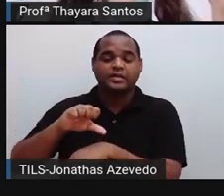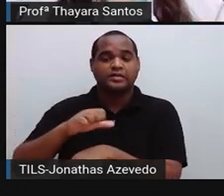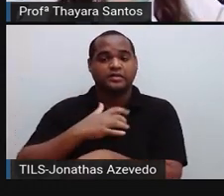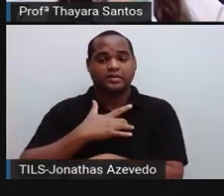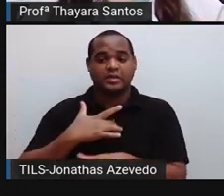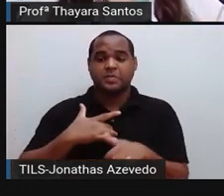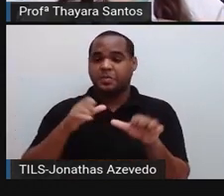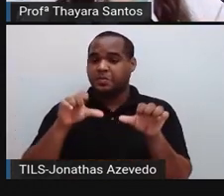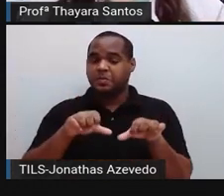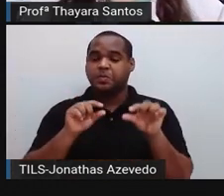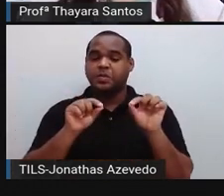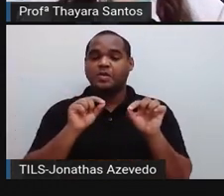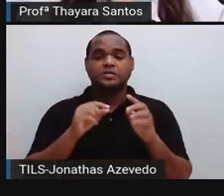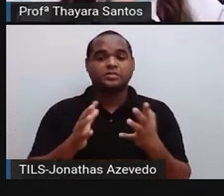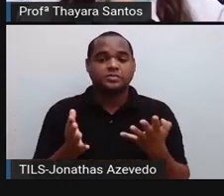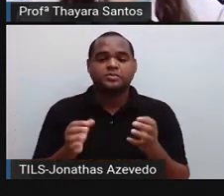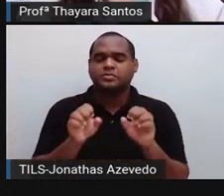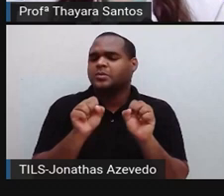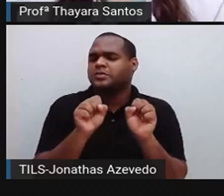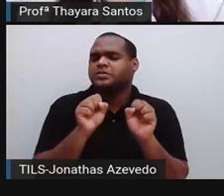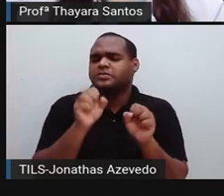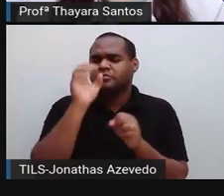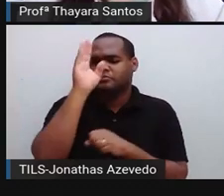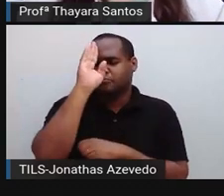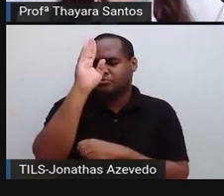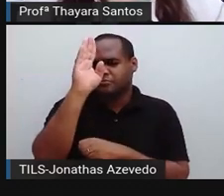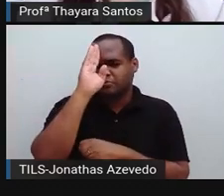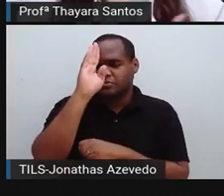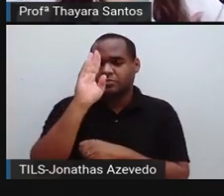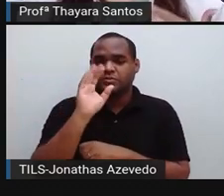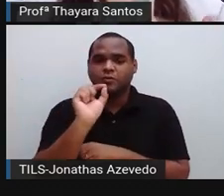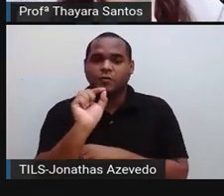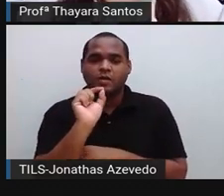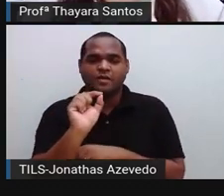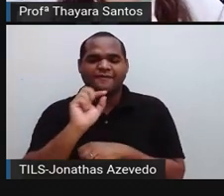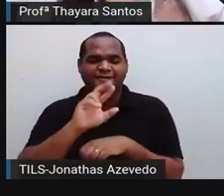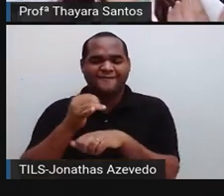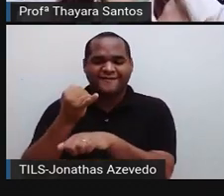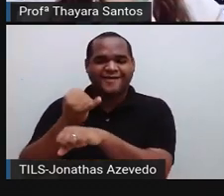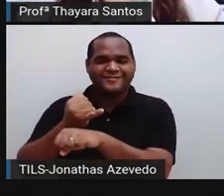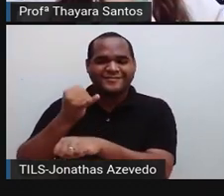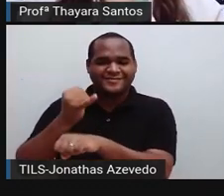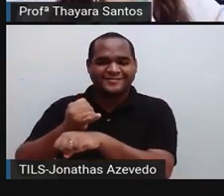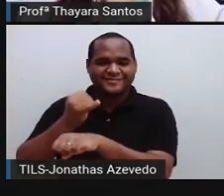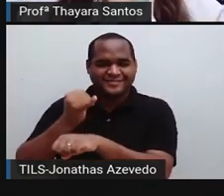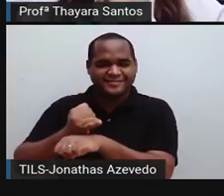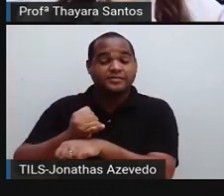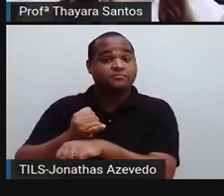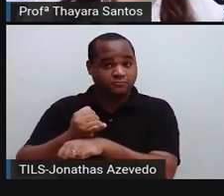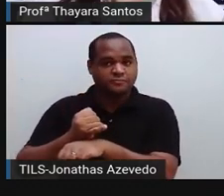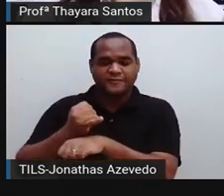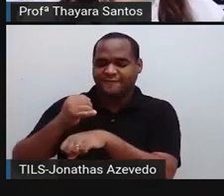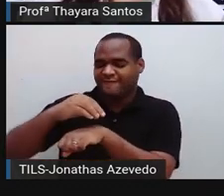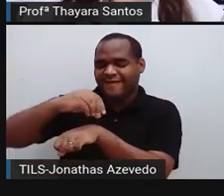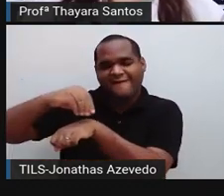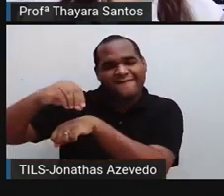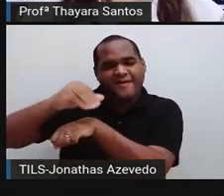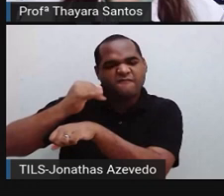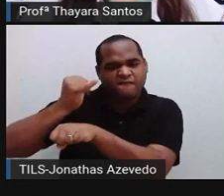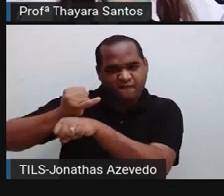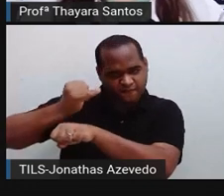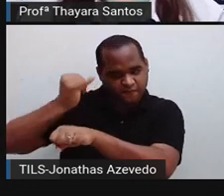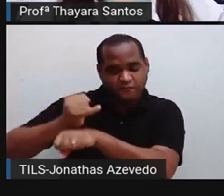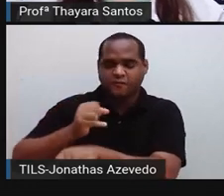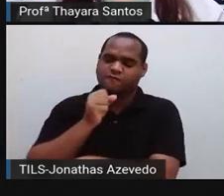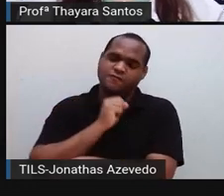superfície pode ser essa? Principalmente materiais enferrujados. Podem estar contaminados com essa bactéria do tétano.